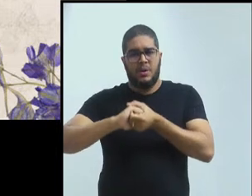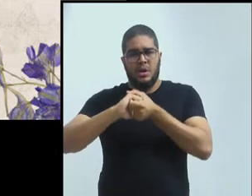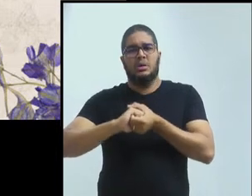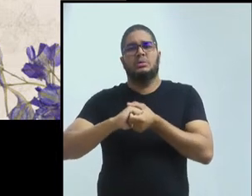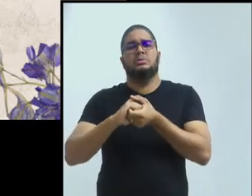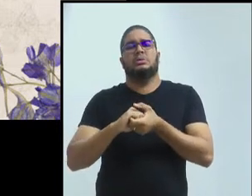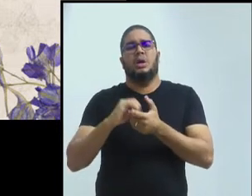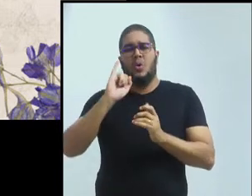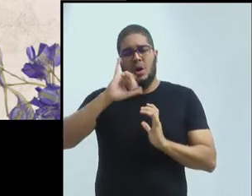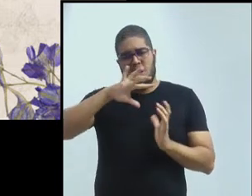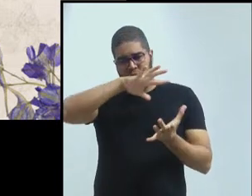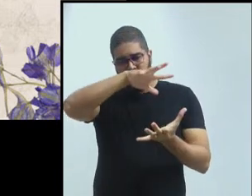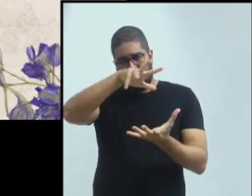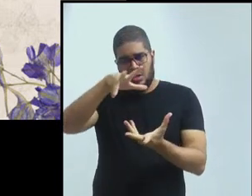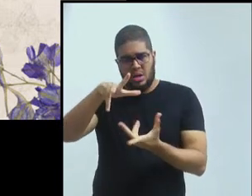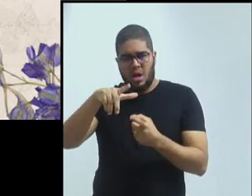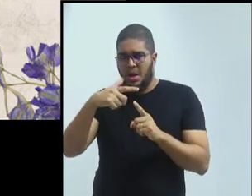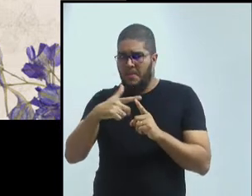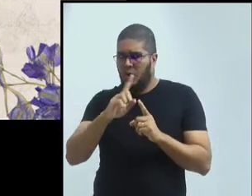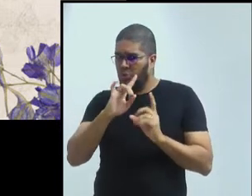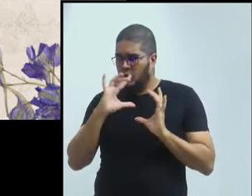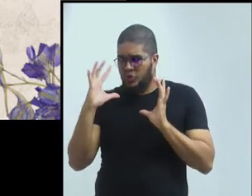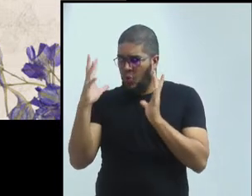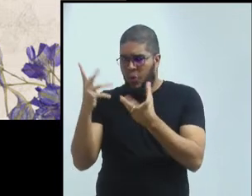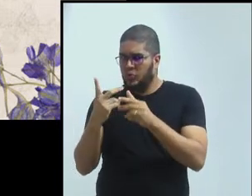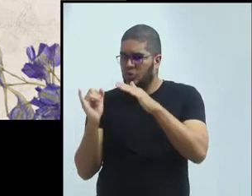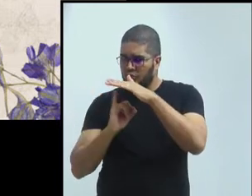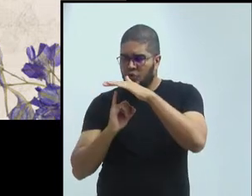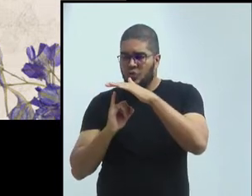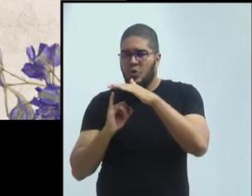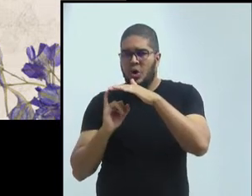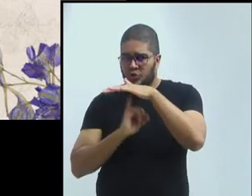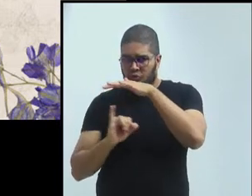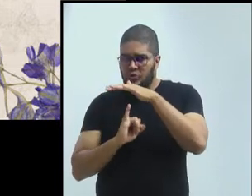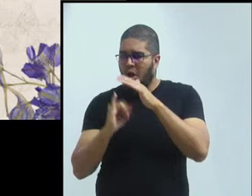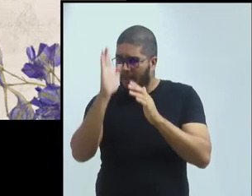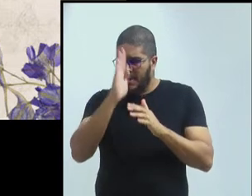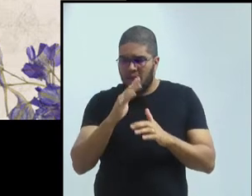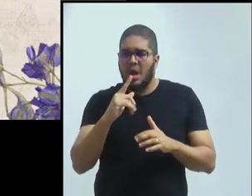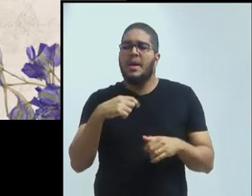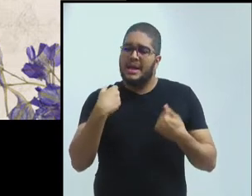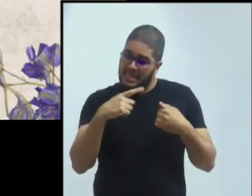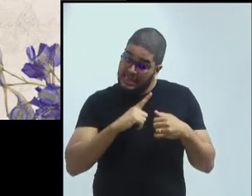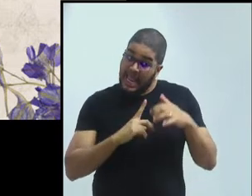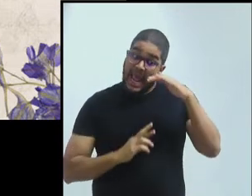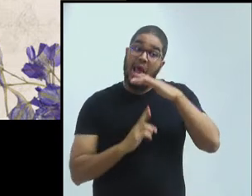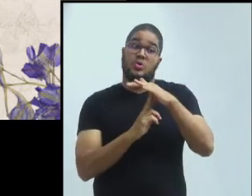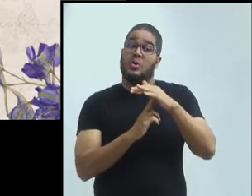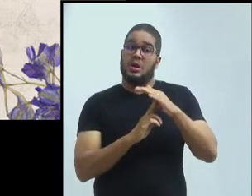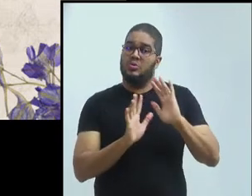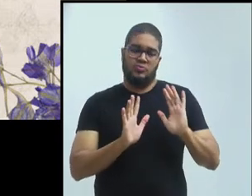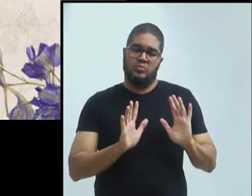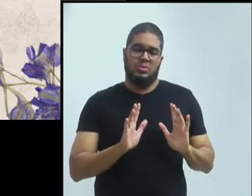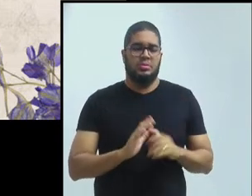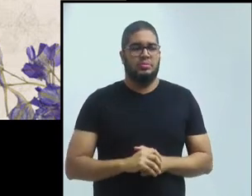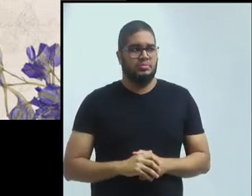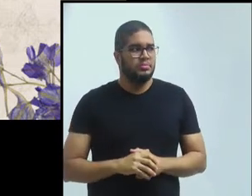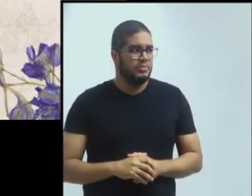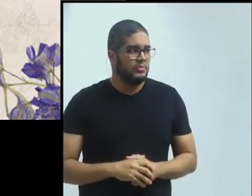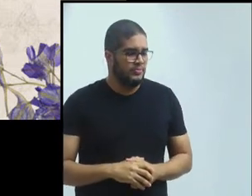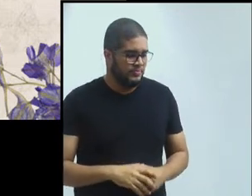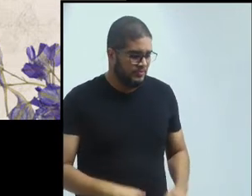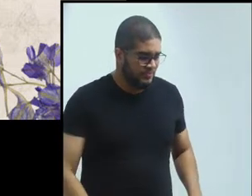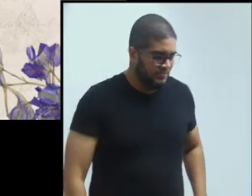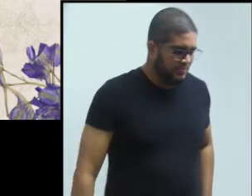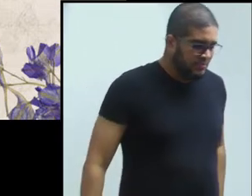não são todas as instituições brasileiras que possuem uma pró-reitoria. Foi feita uma